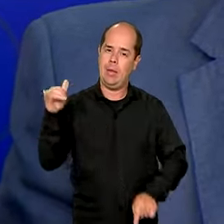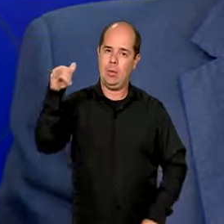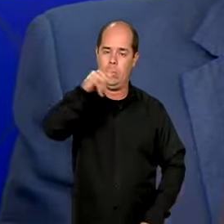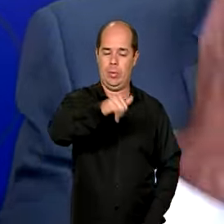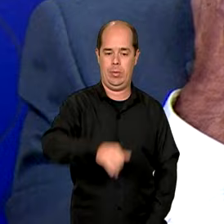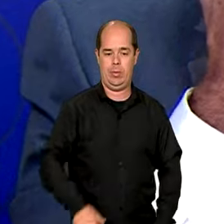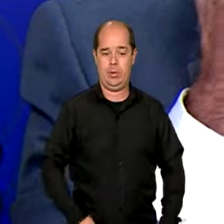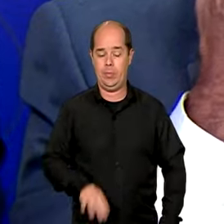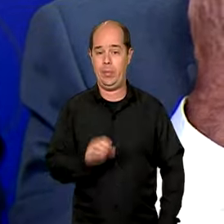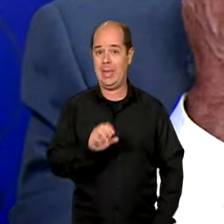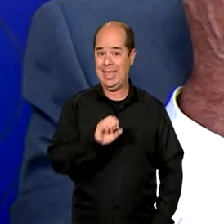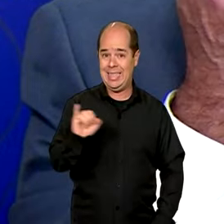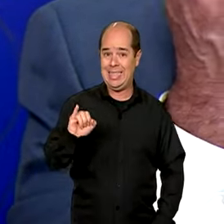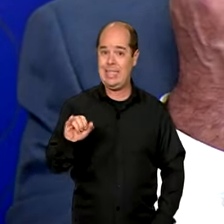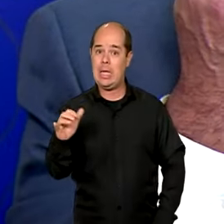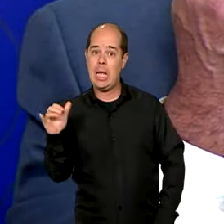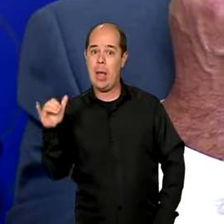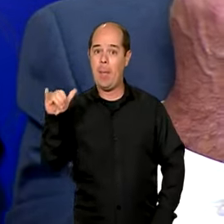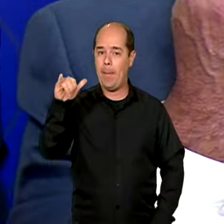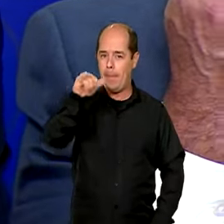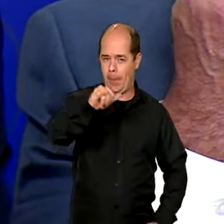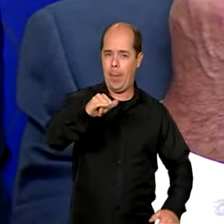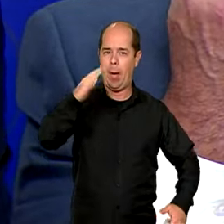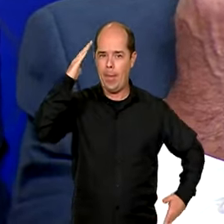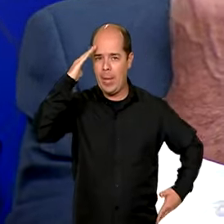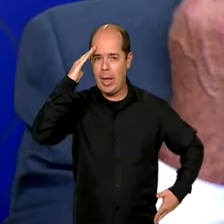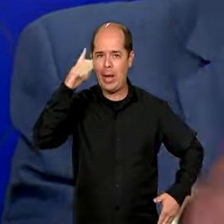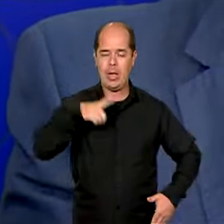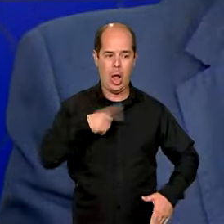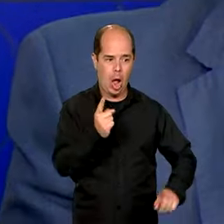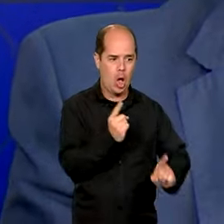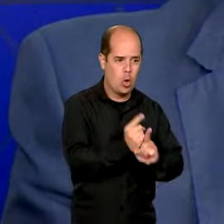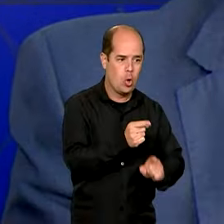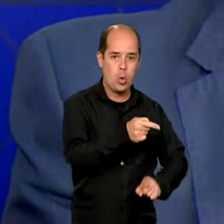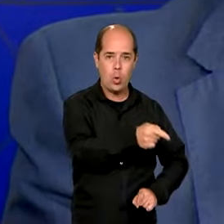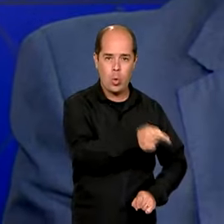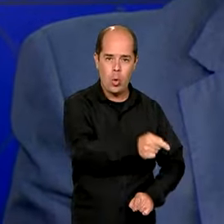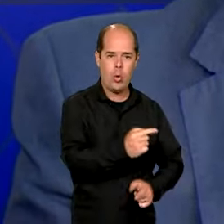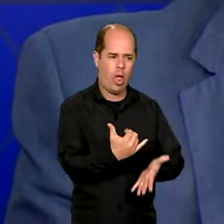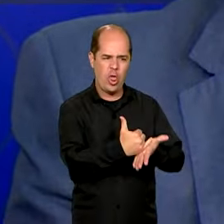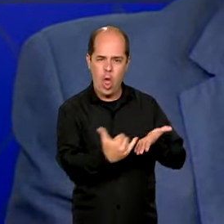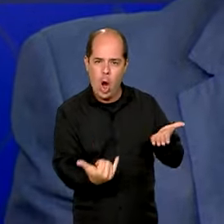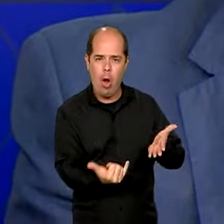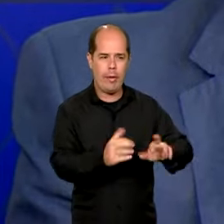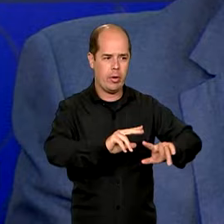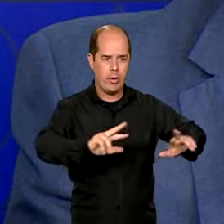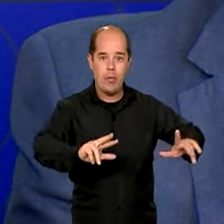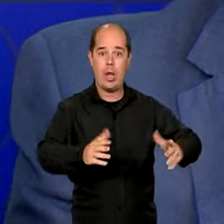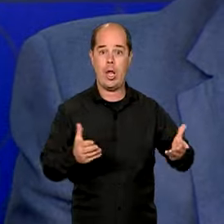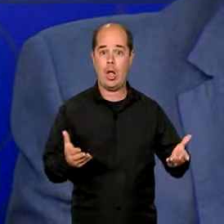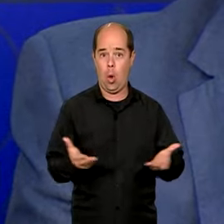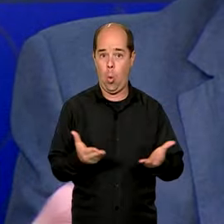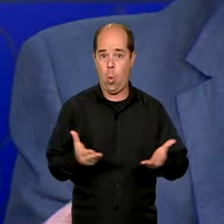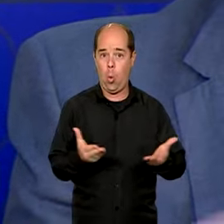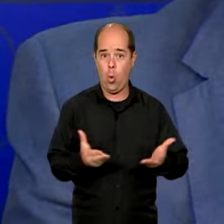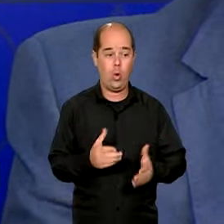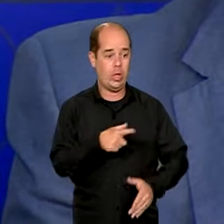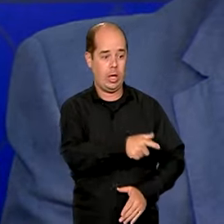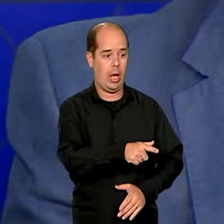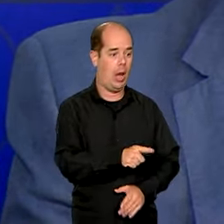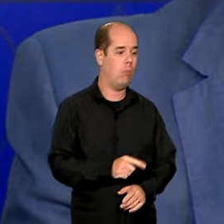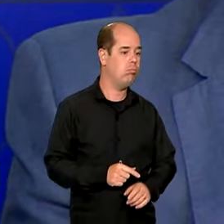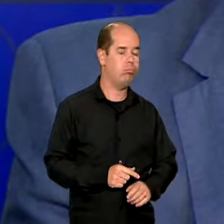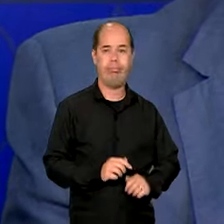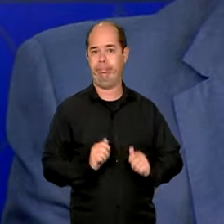se a Marinha detecta dentro de um contêiner uma droga, um pacote, uma caixa, ela não pode tomar providência nenhuma. Quem tem que tomar é a Polícia